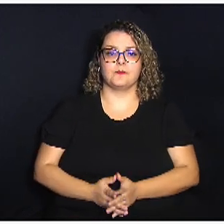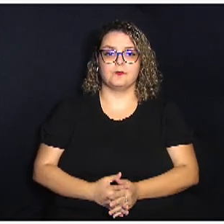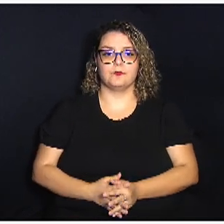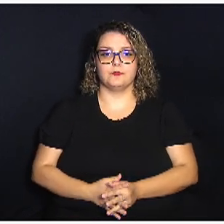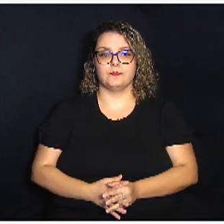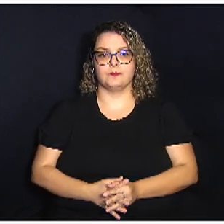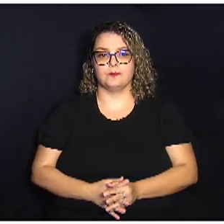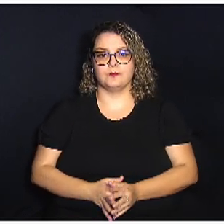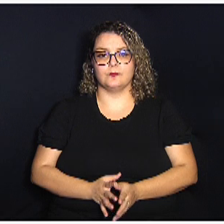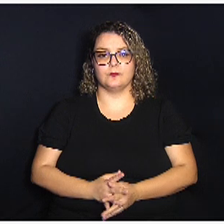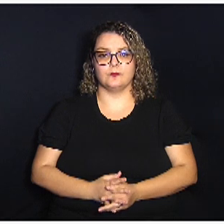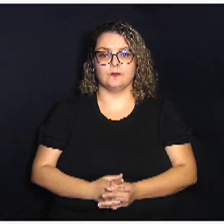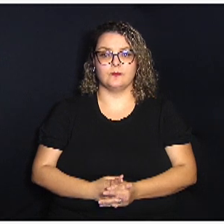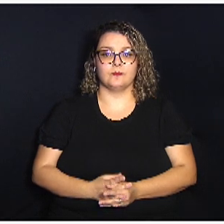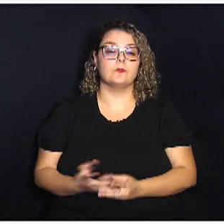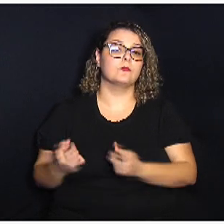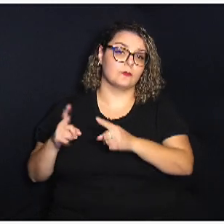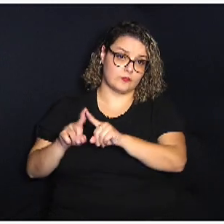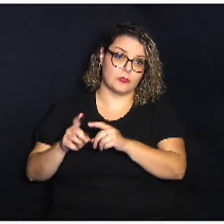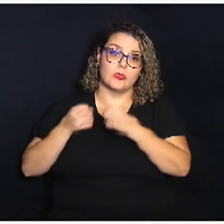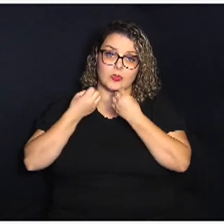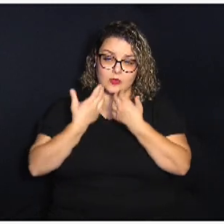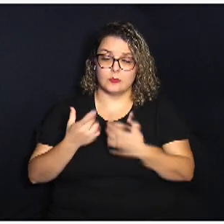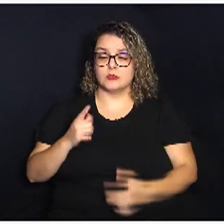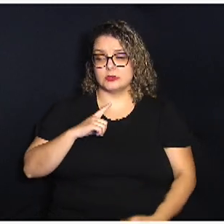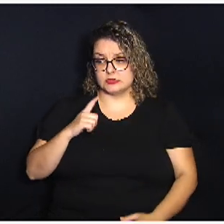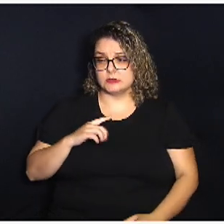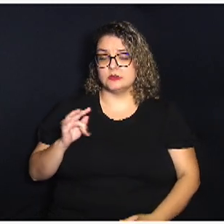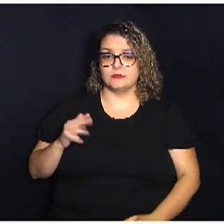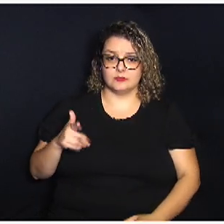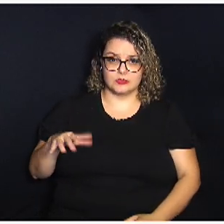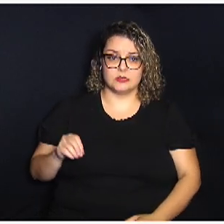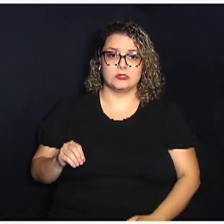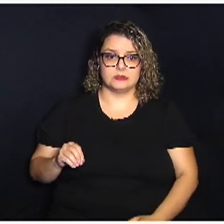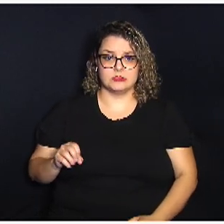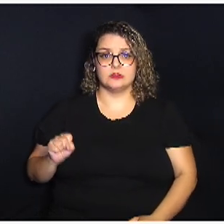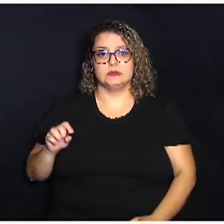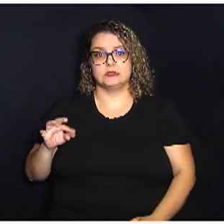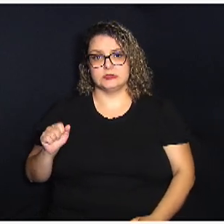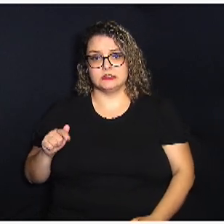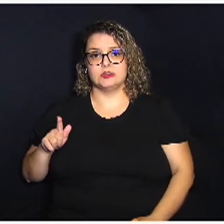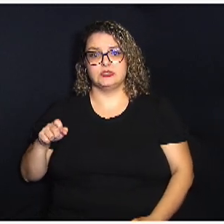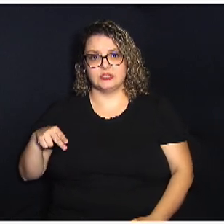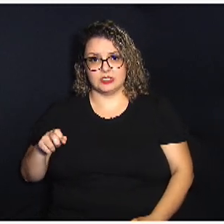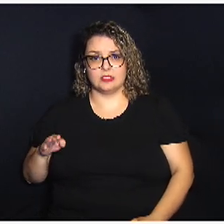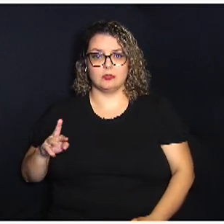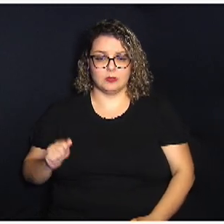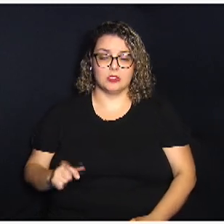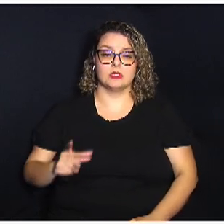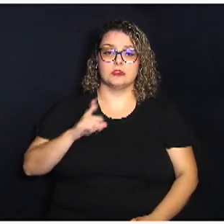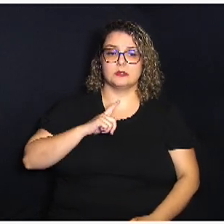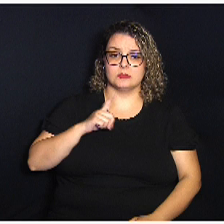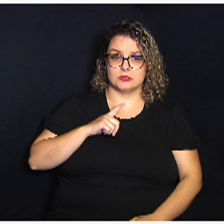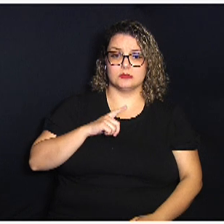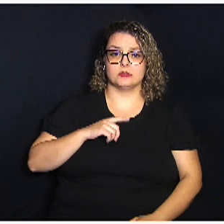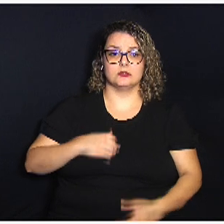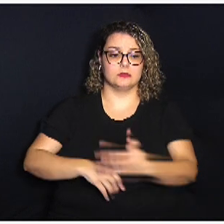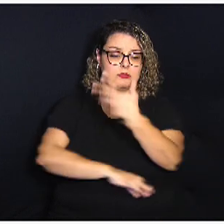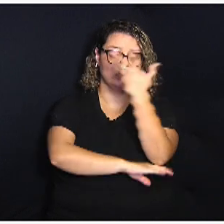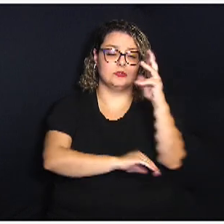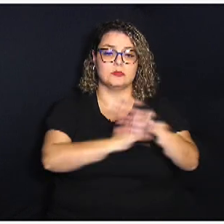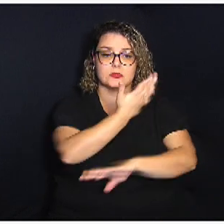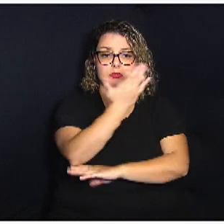bem... Uma parceria muito boa que a gente tem com a fundação da Mata Santa Genebra. E também temos ali no bosque do